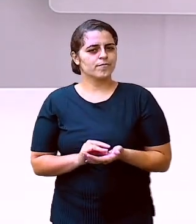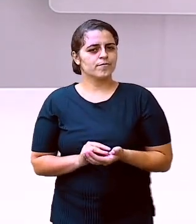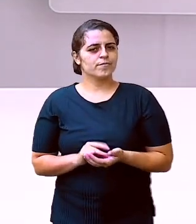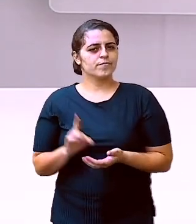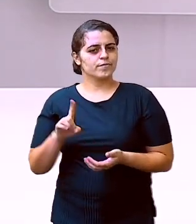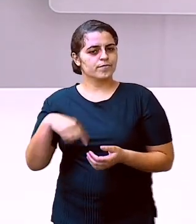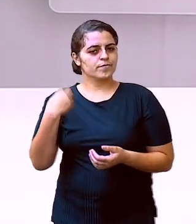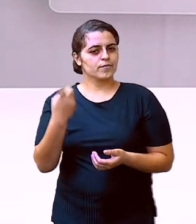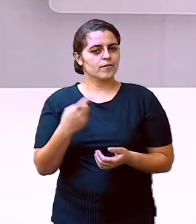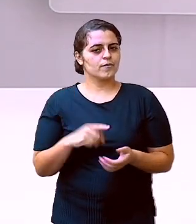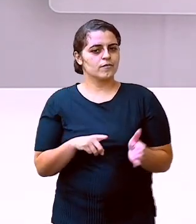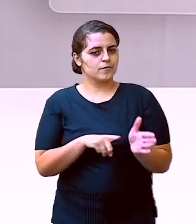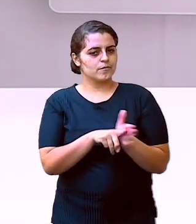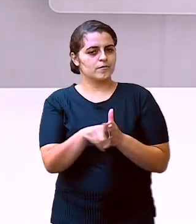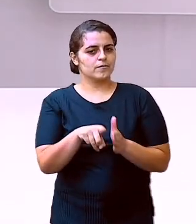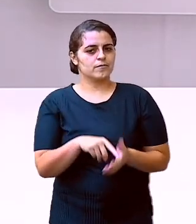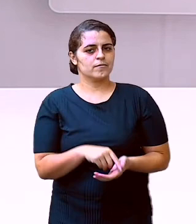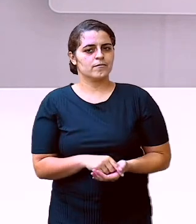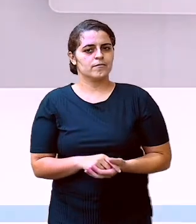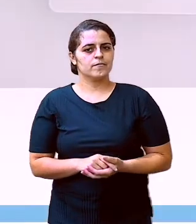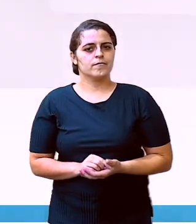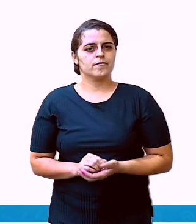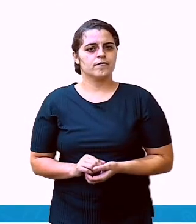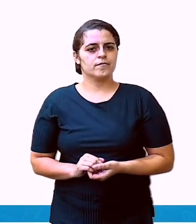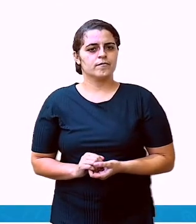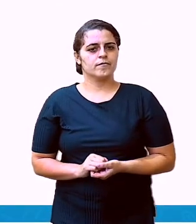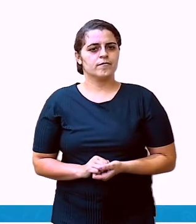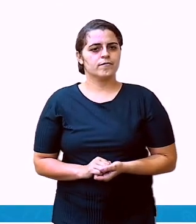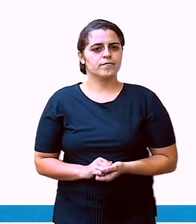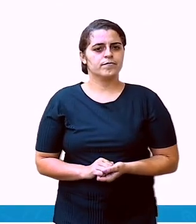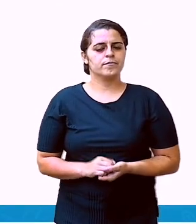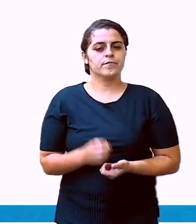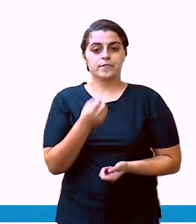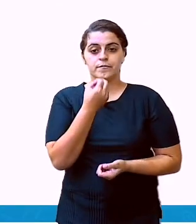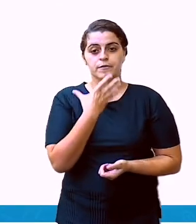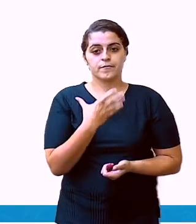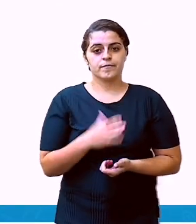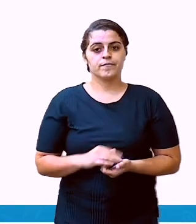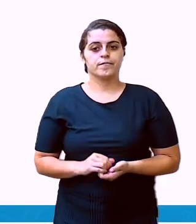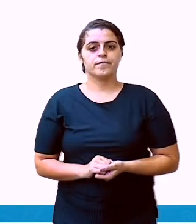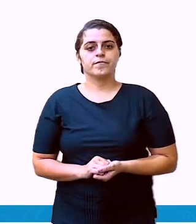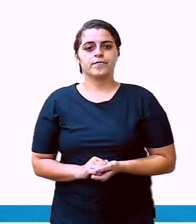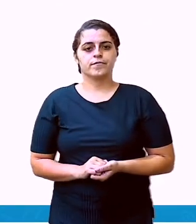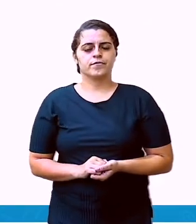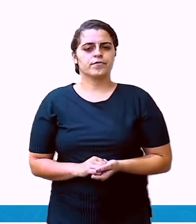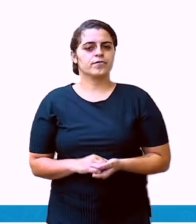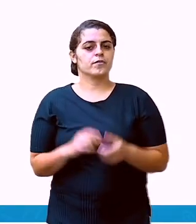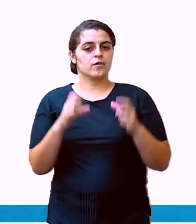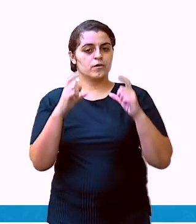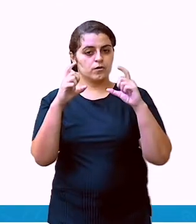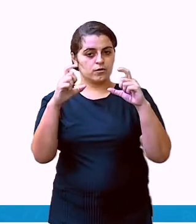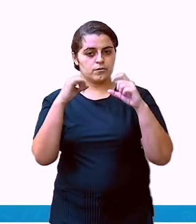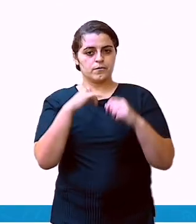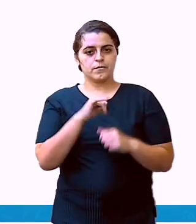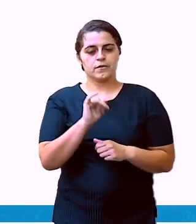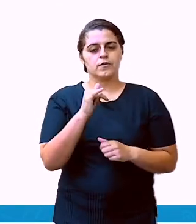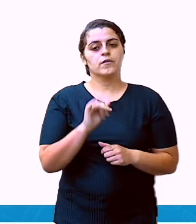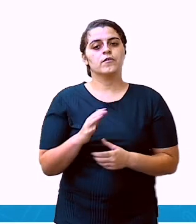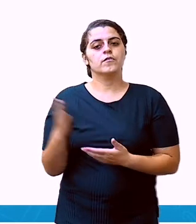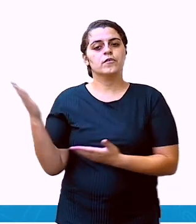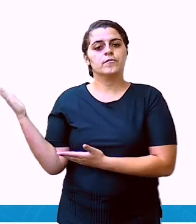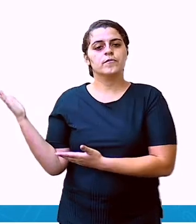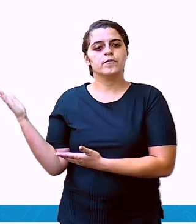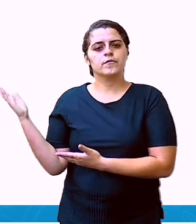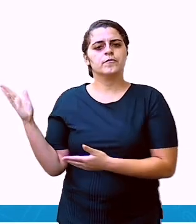Vamos à nossa próxima pergunta. Muito bem. O nosso bilhete continua aí no seu vídeo.